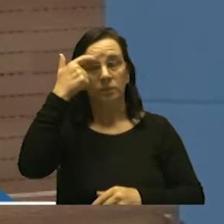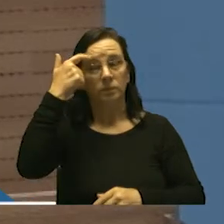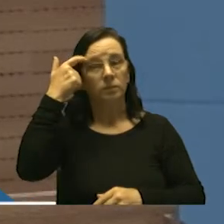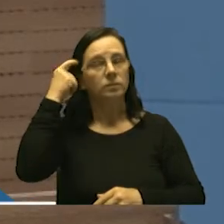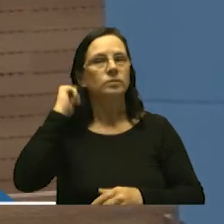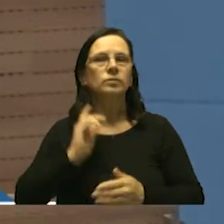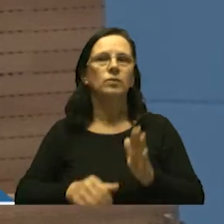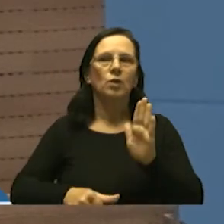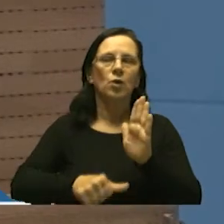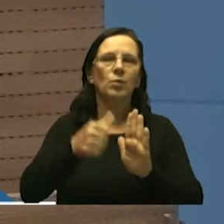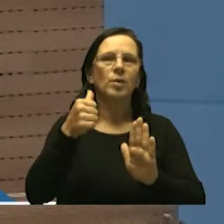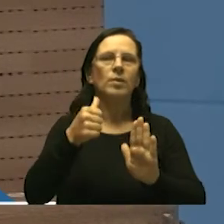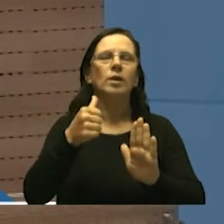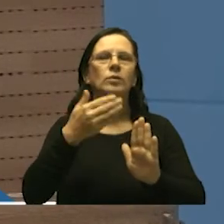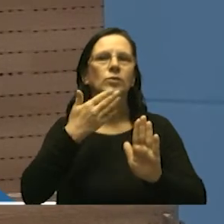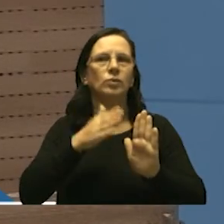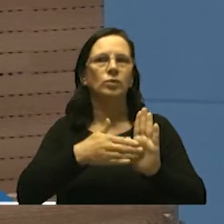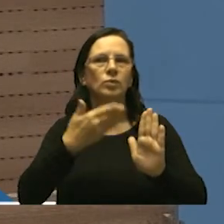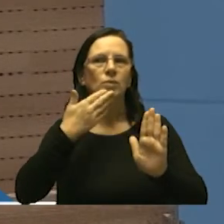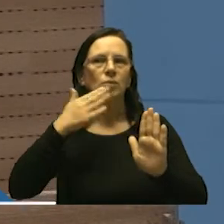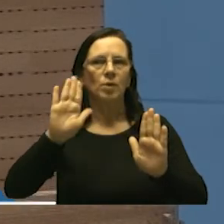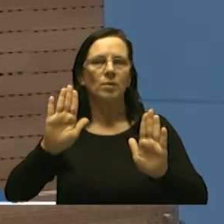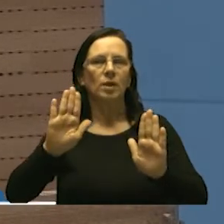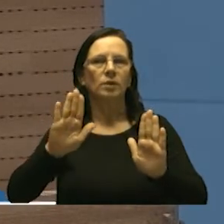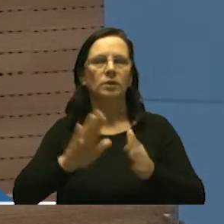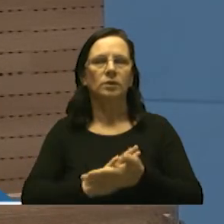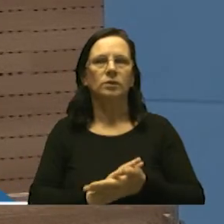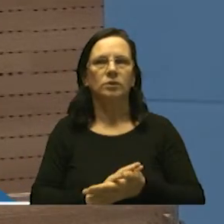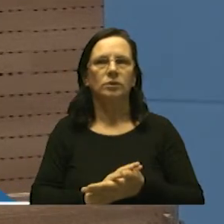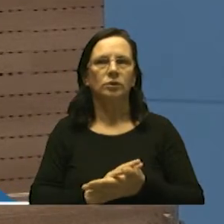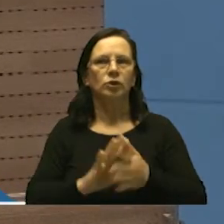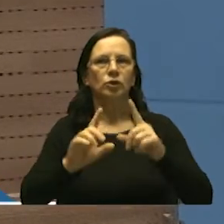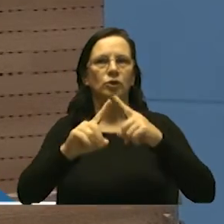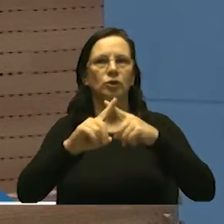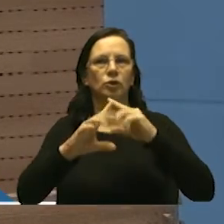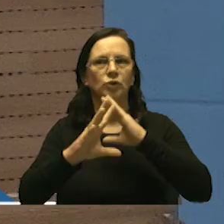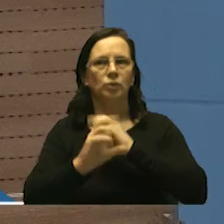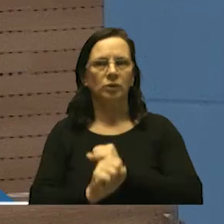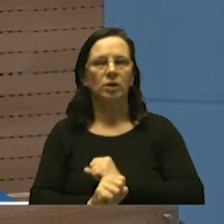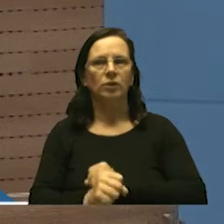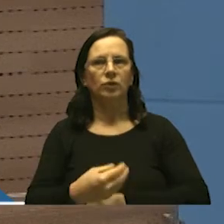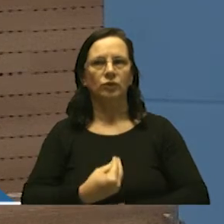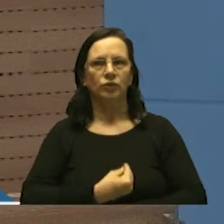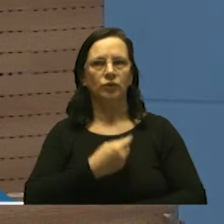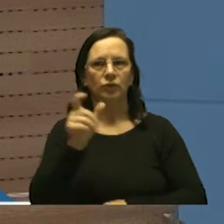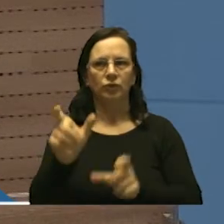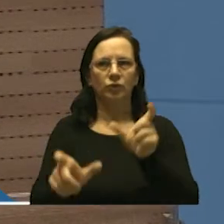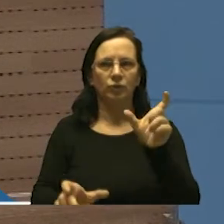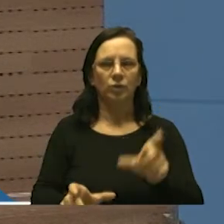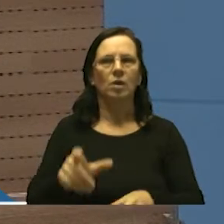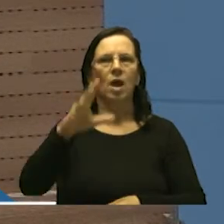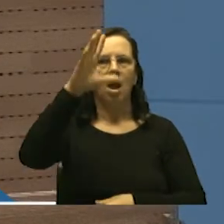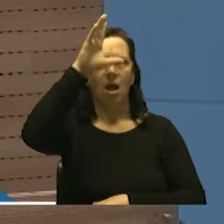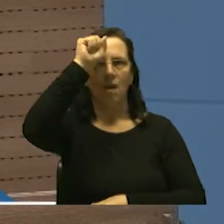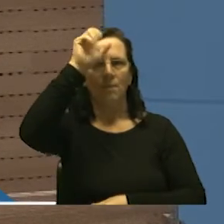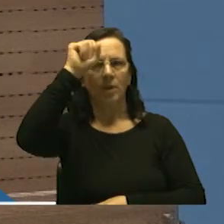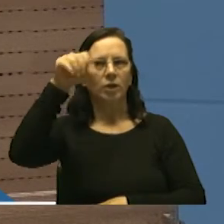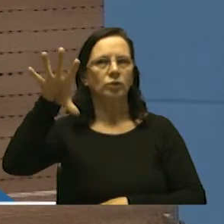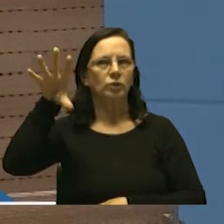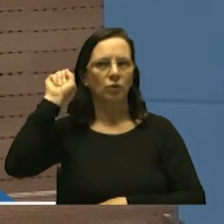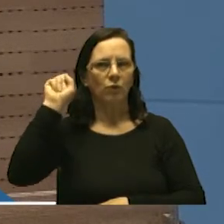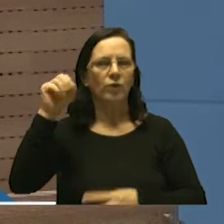o primeiro com promessa de multiplicação da vida do ser humano quando ele aprende a ouvir